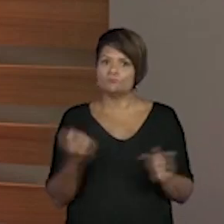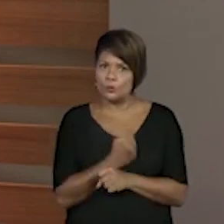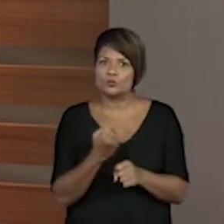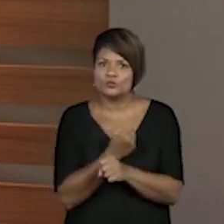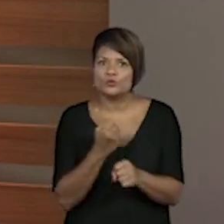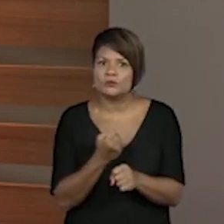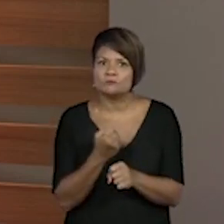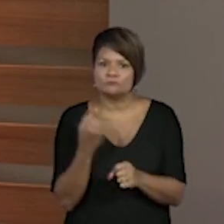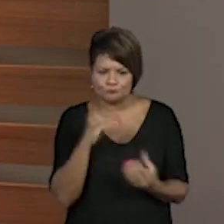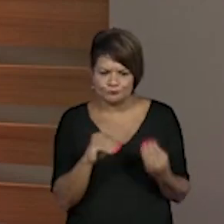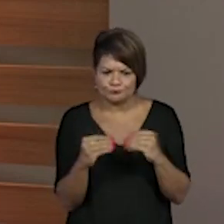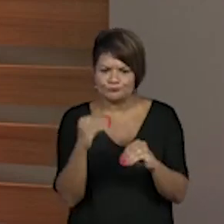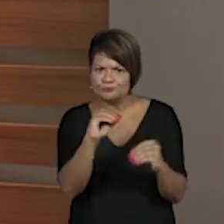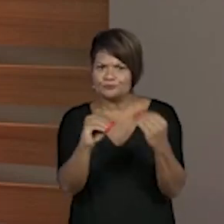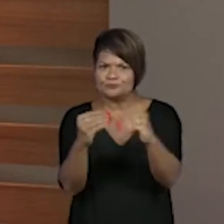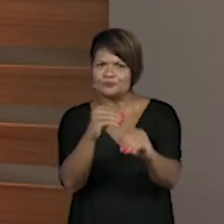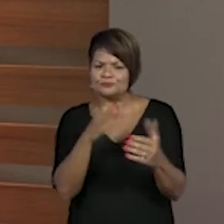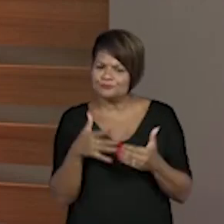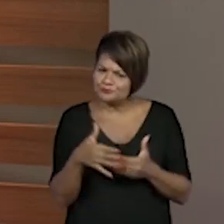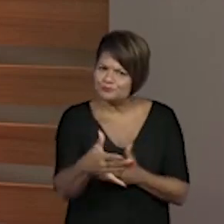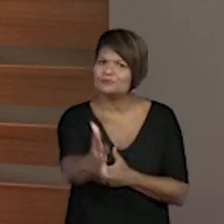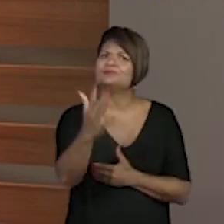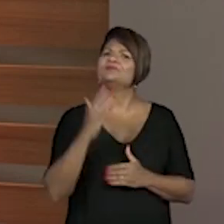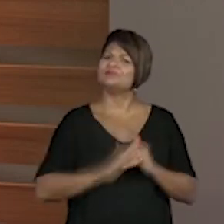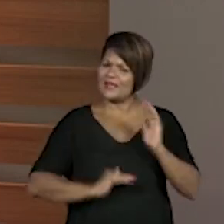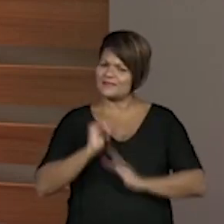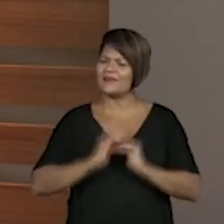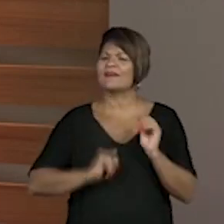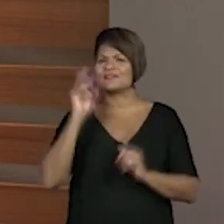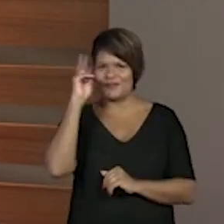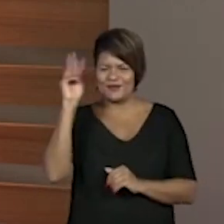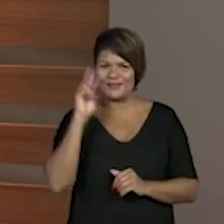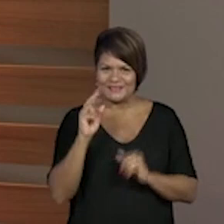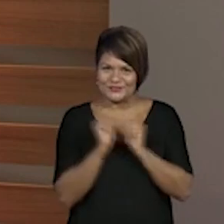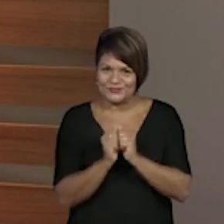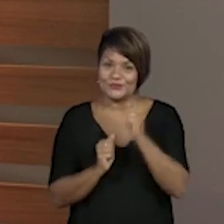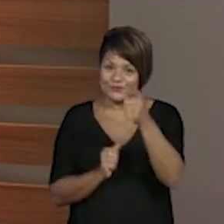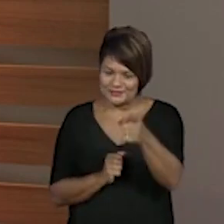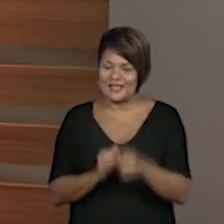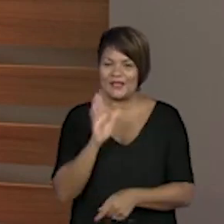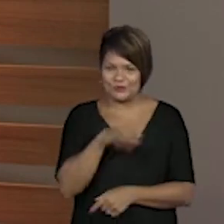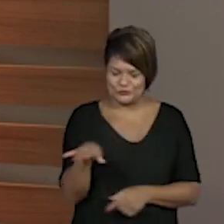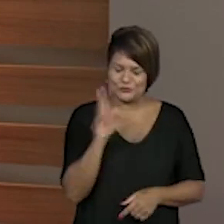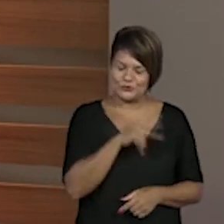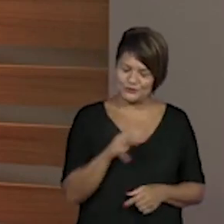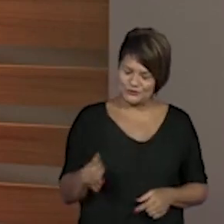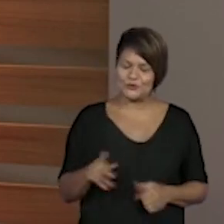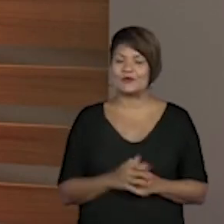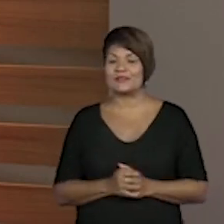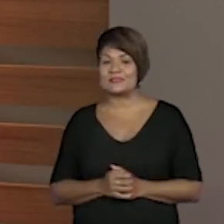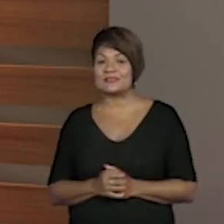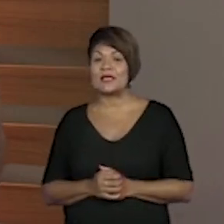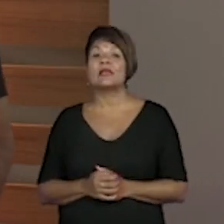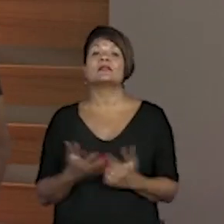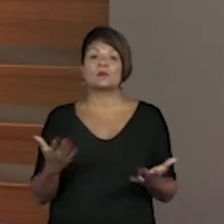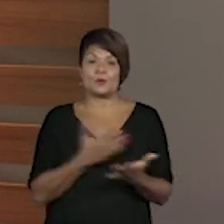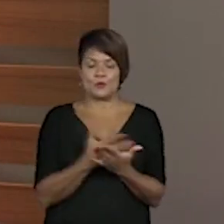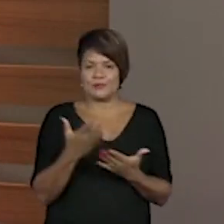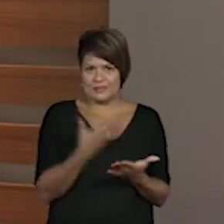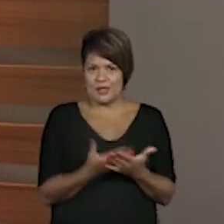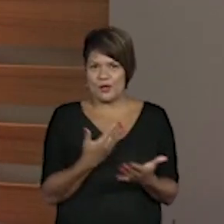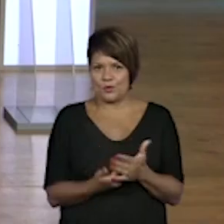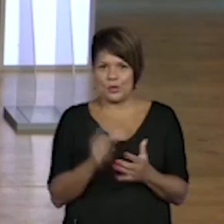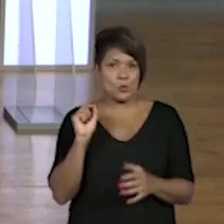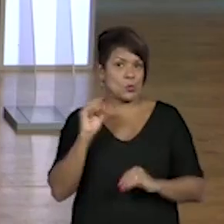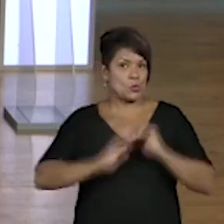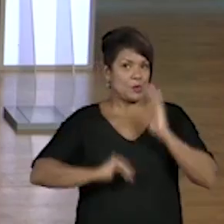cada dia é um dia de história e a gente vai montar essa história junto com vocês. Alunos, professores, para começar a aula, vamos lá saber